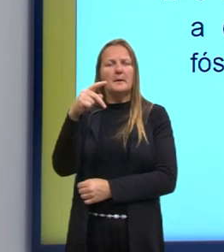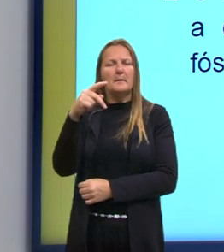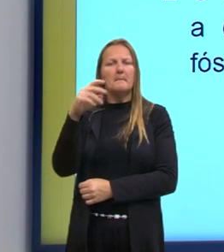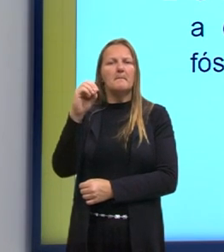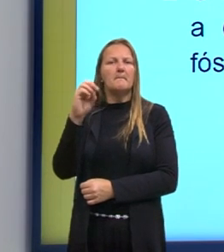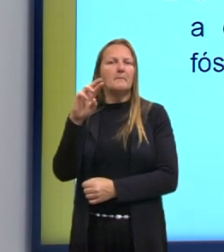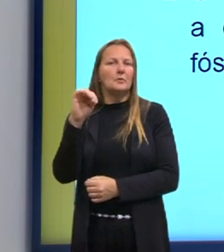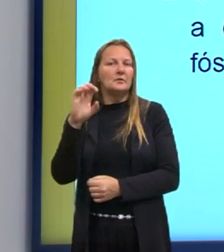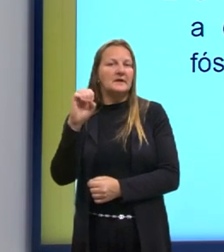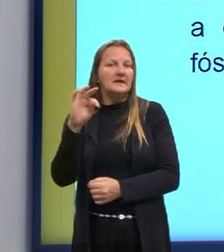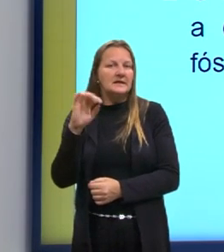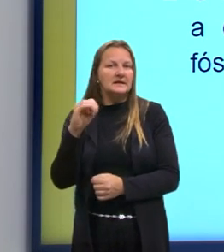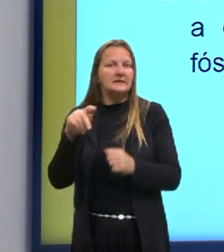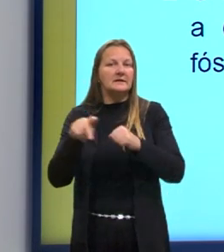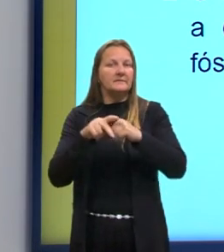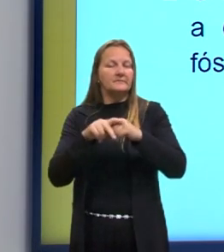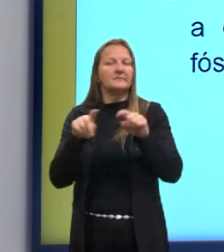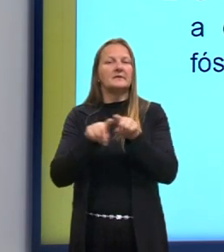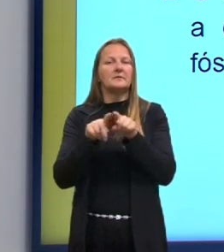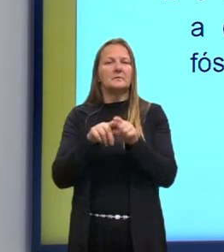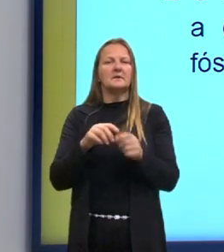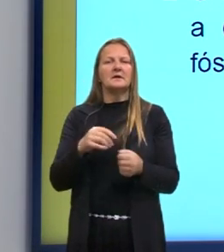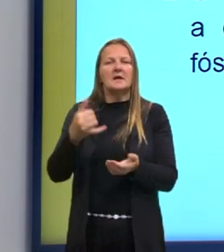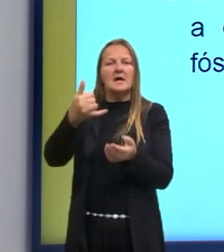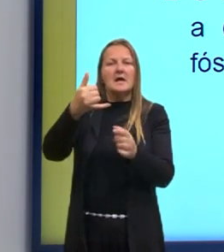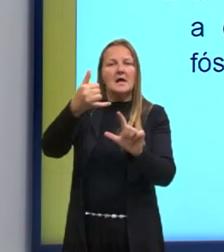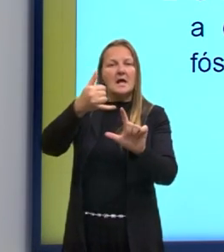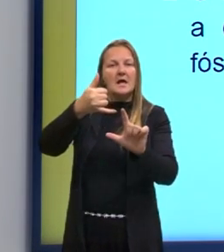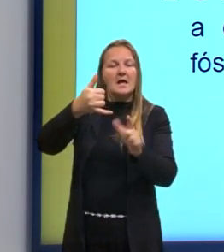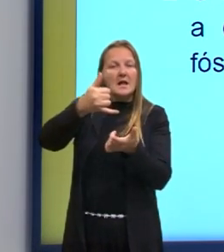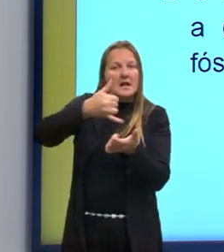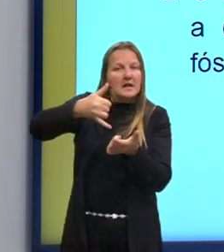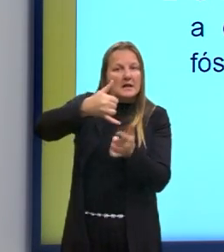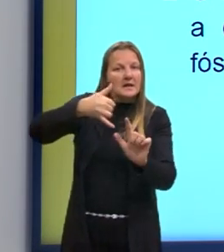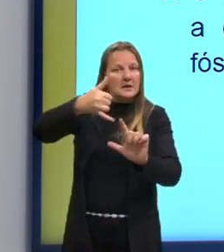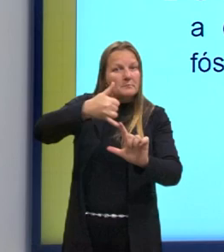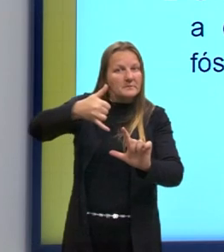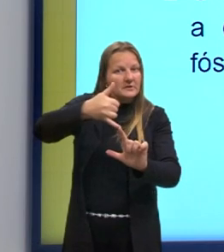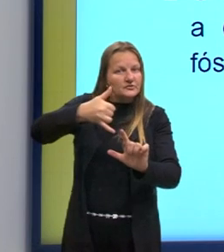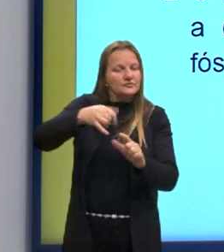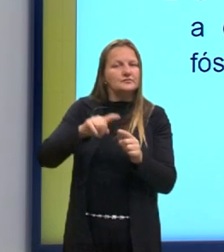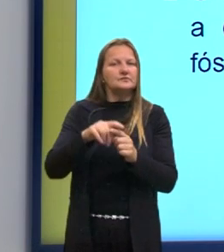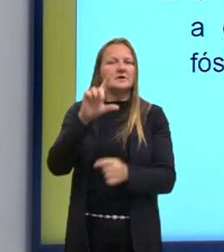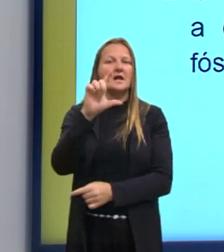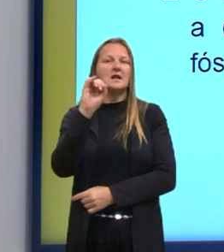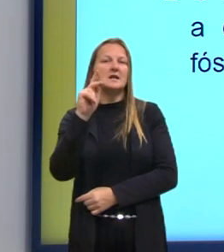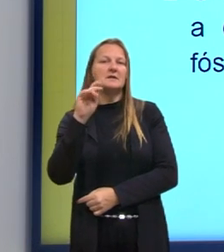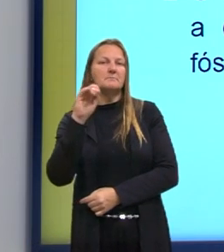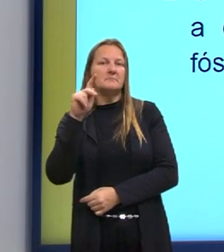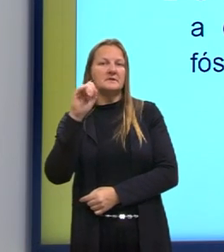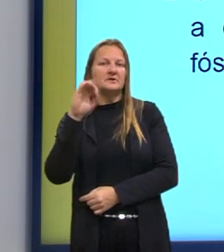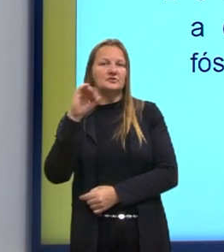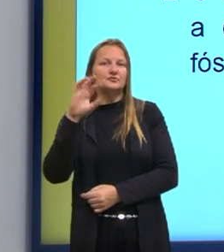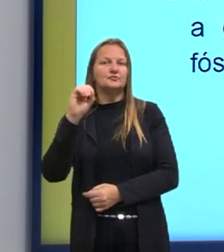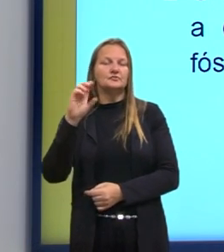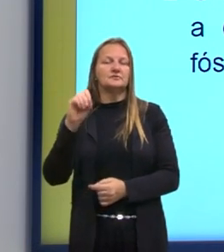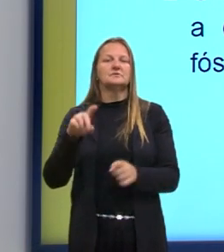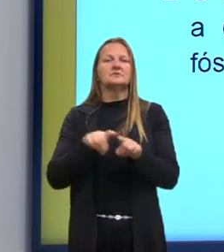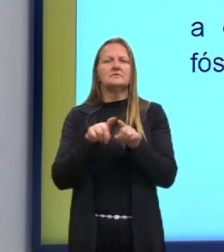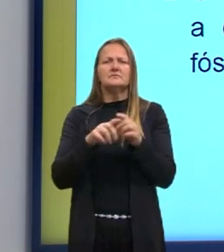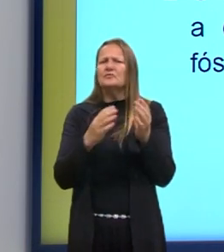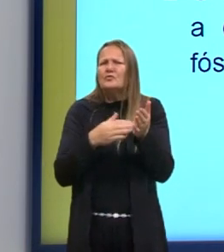lipídios e também nos ácidos nucleicos. Seu ciclo também é predominantemente gasoso. E o depósito